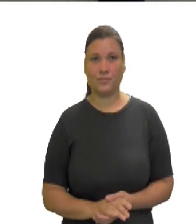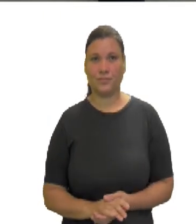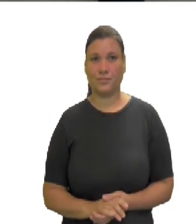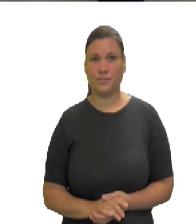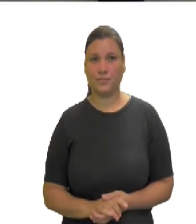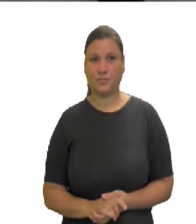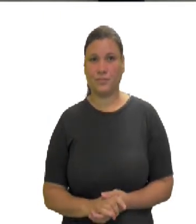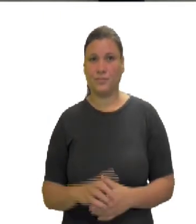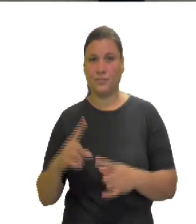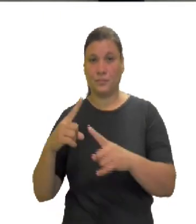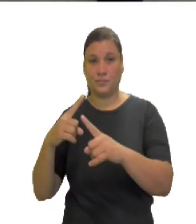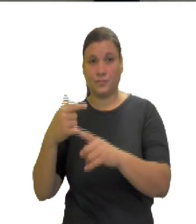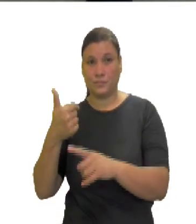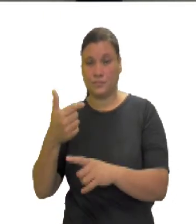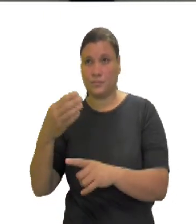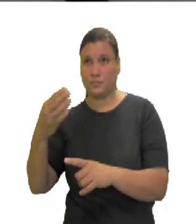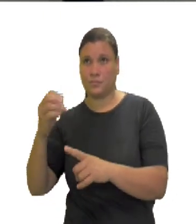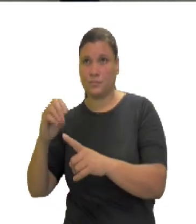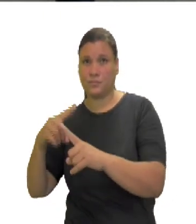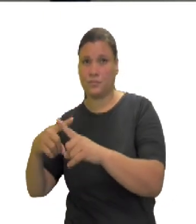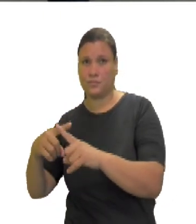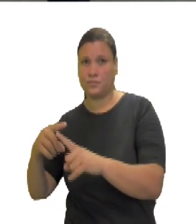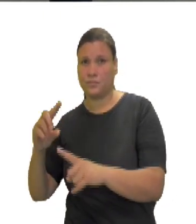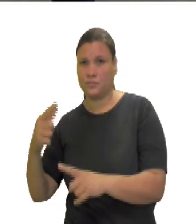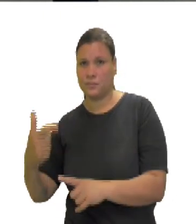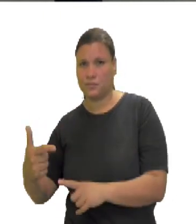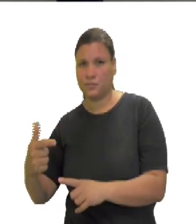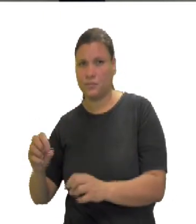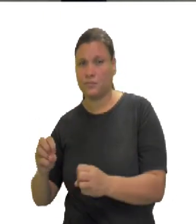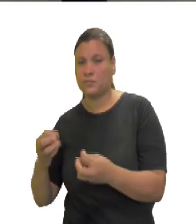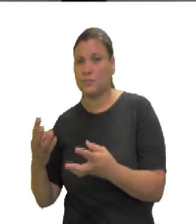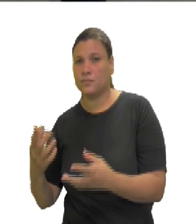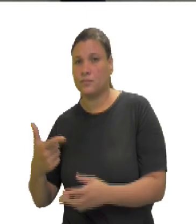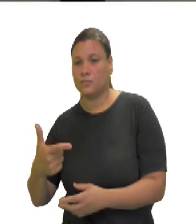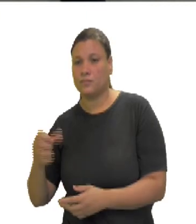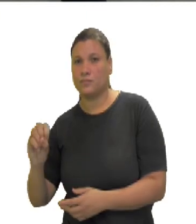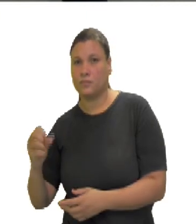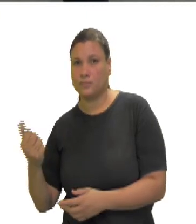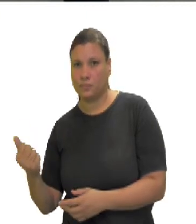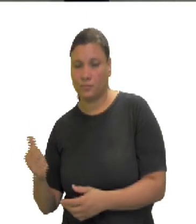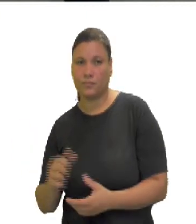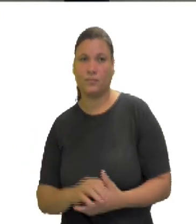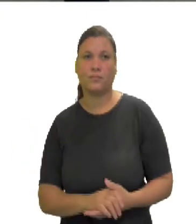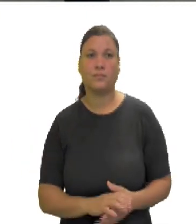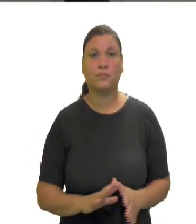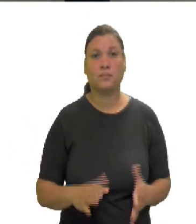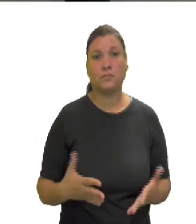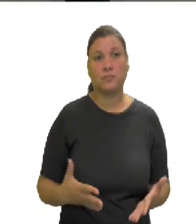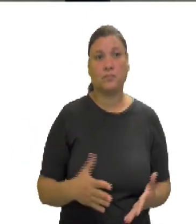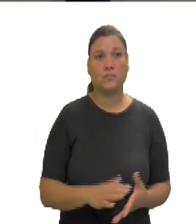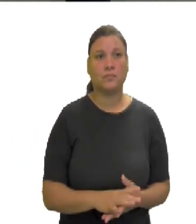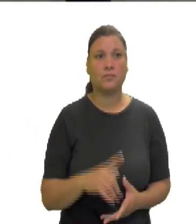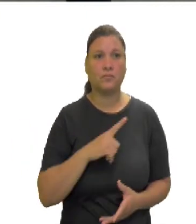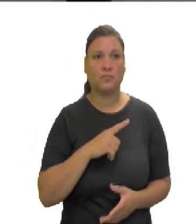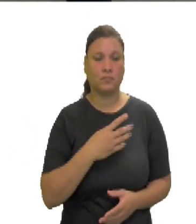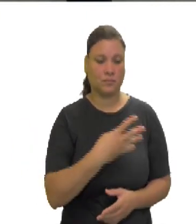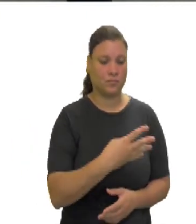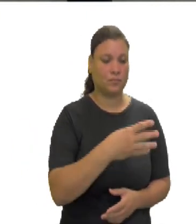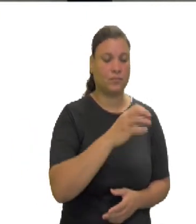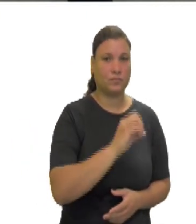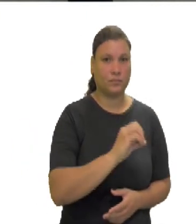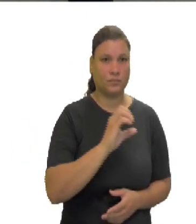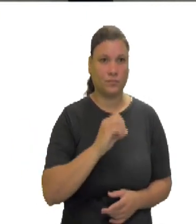2 vezes 1, 2. 280. Então, vou ter 400 menos